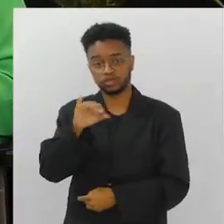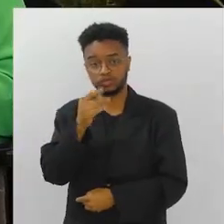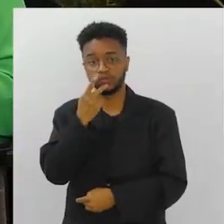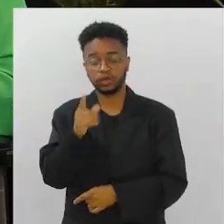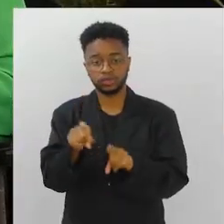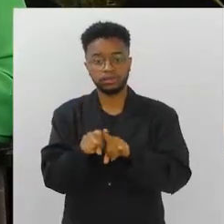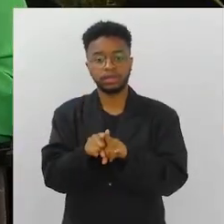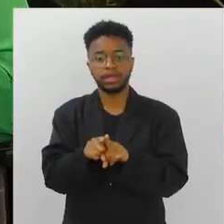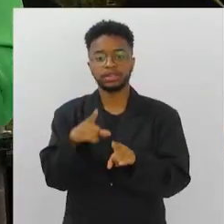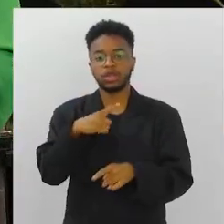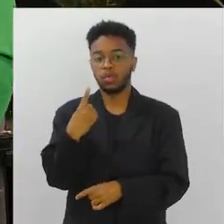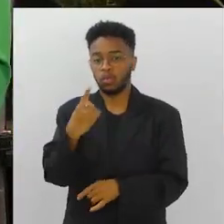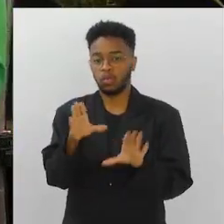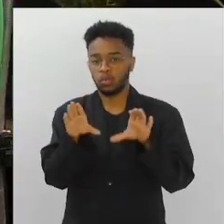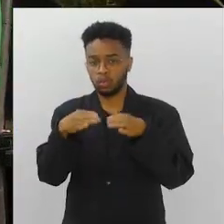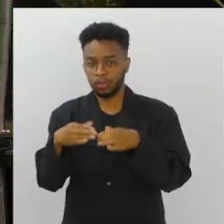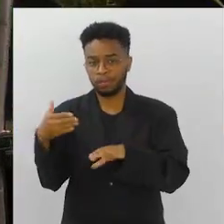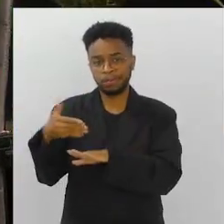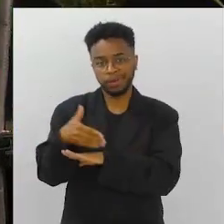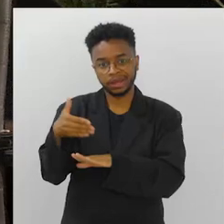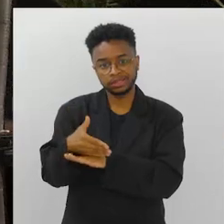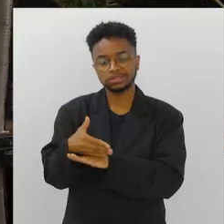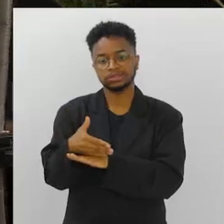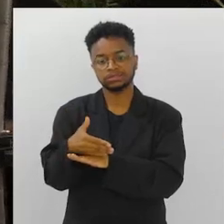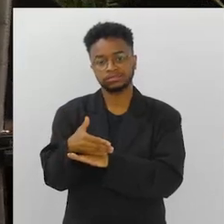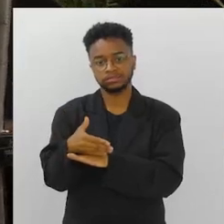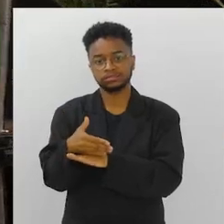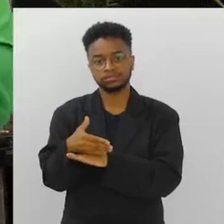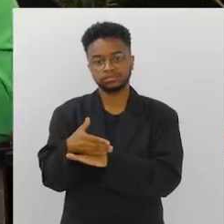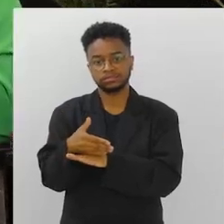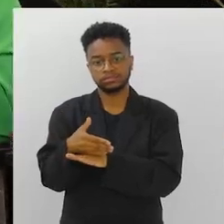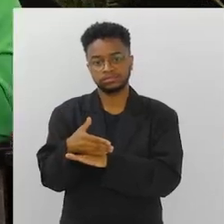que um dos públicos que vai participar